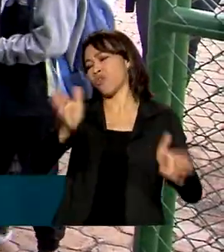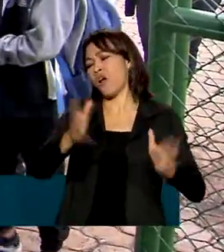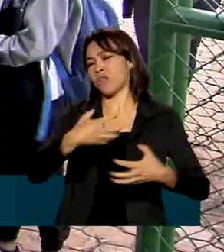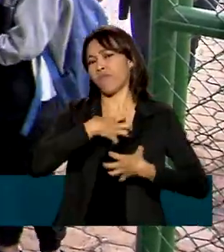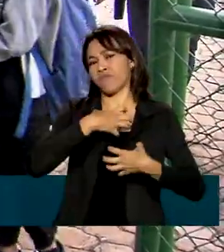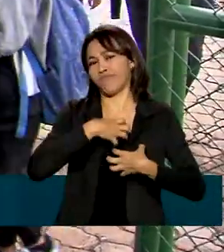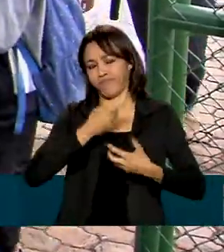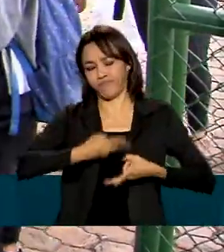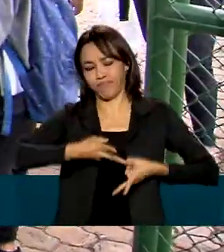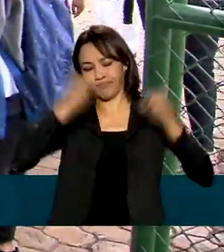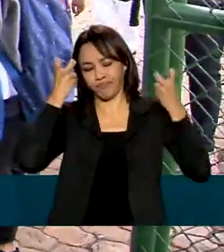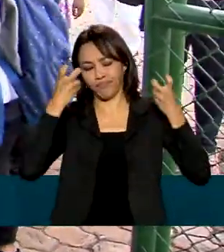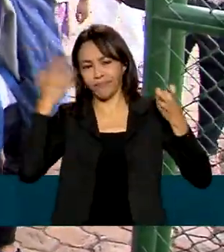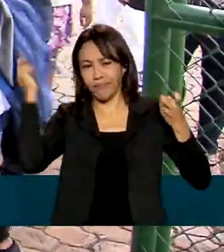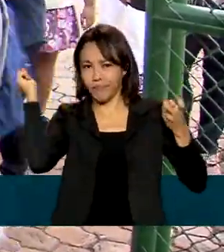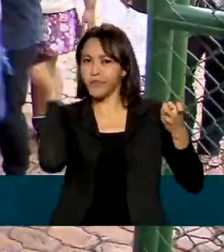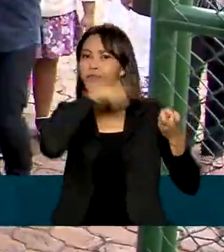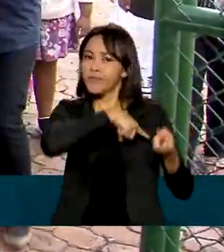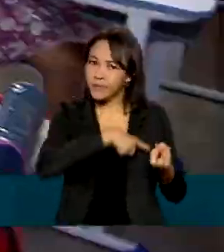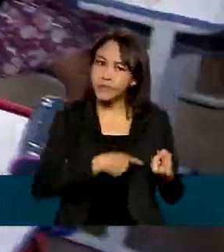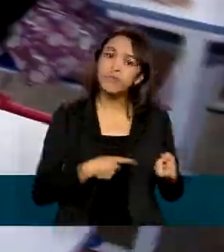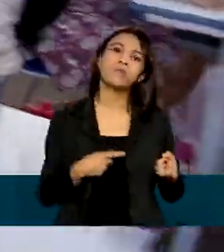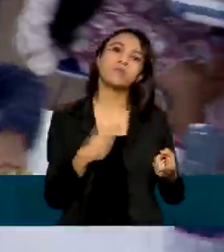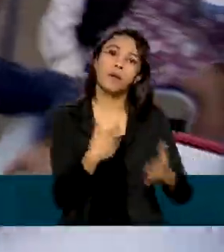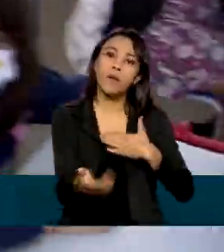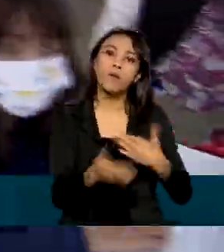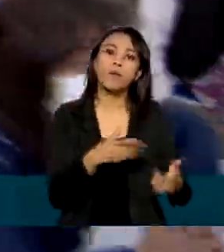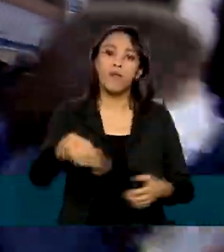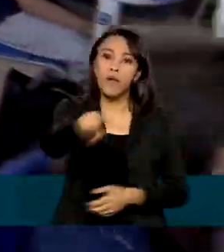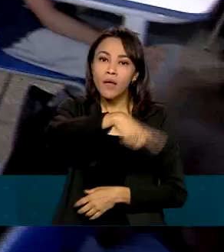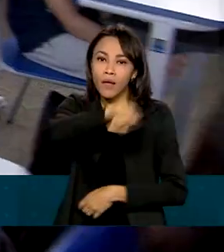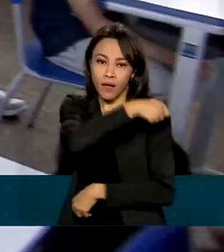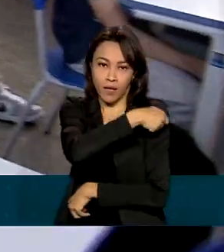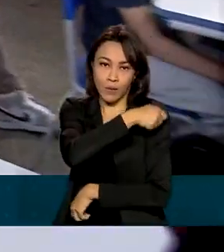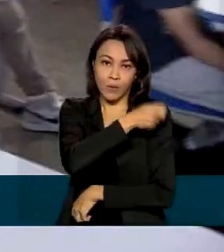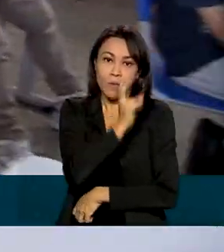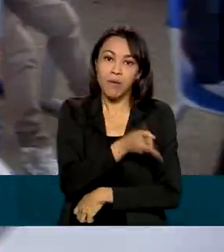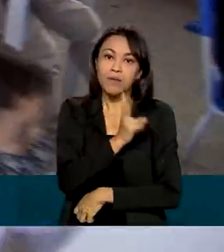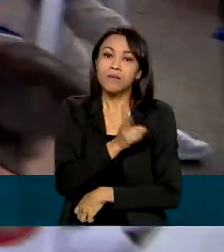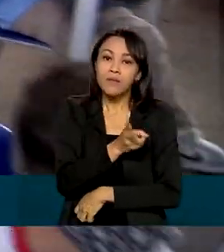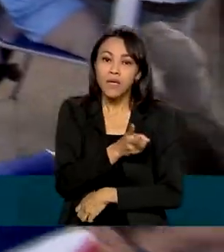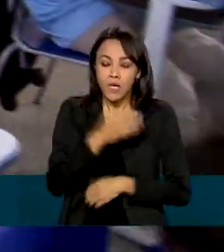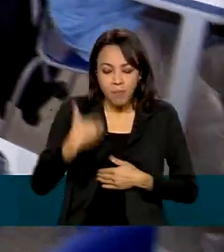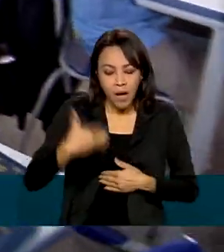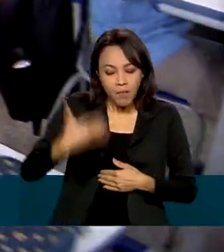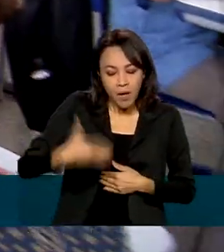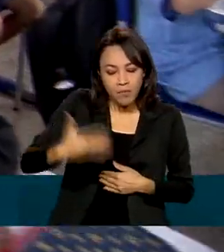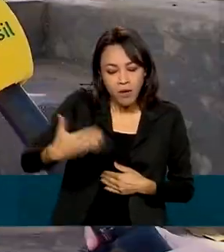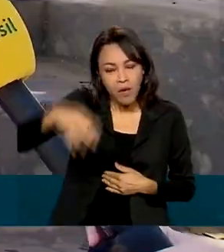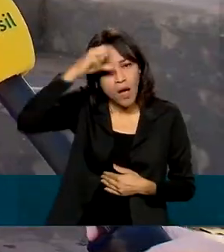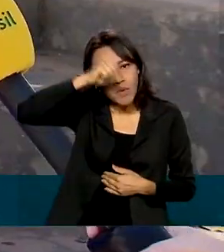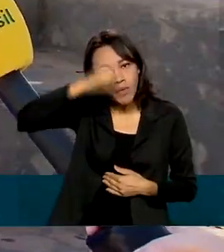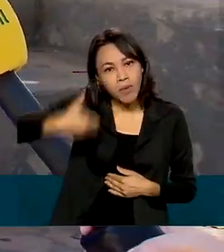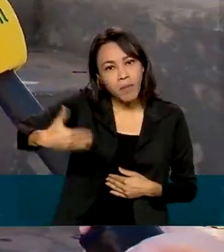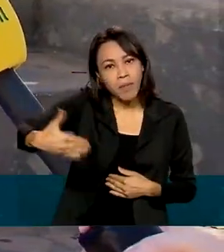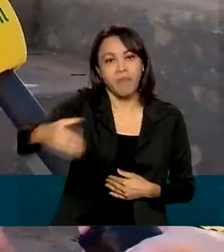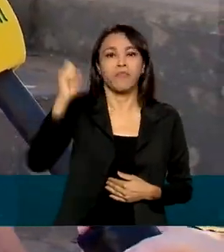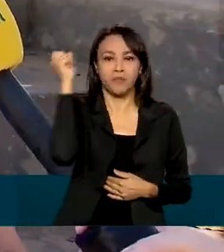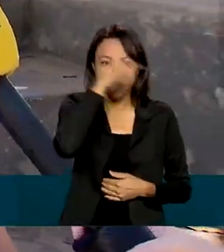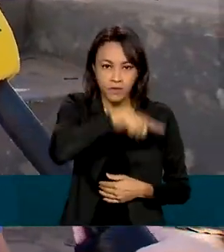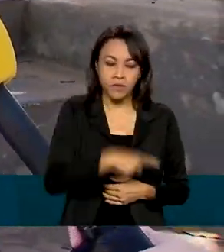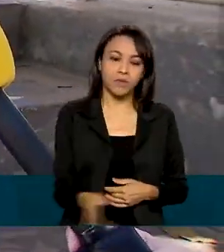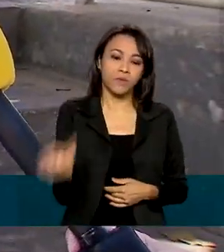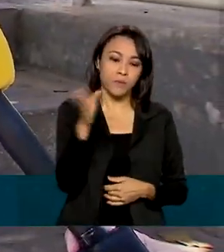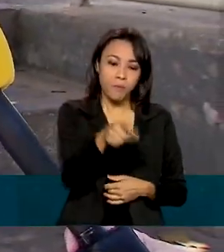no dia a dia. Foi difícil para qualquer estudante manter a rotina de estudo e aprendizado. Para mantê-lo na